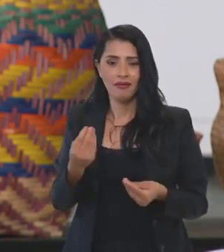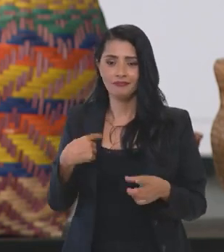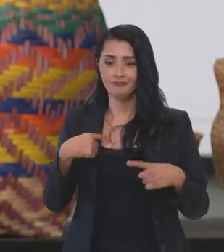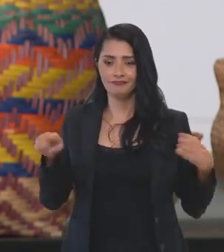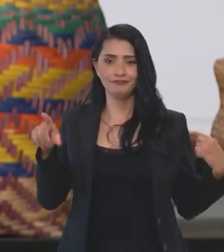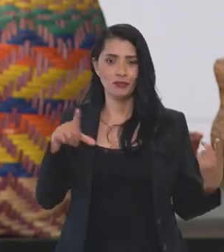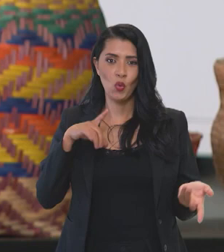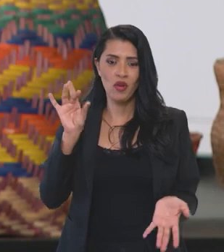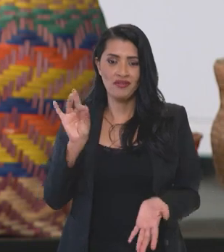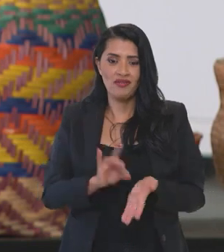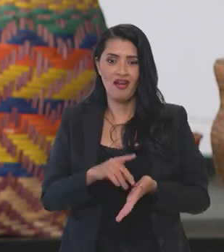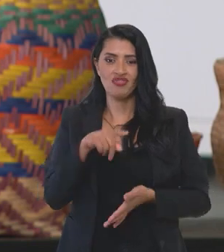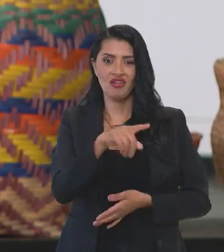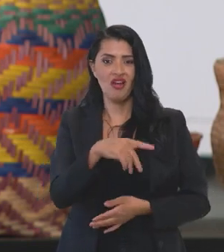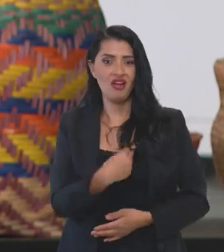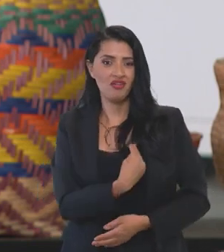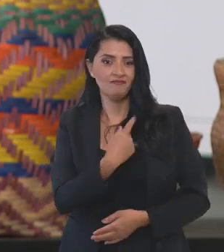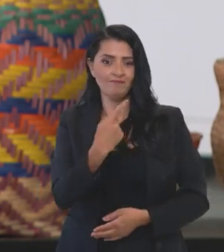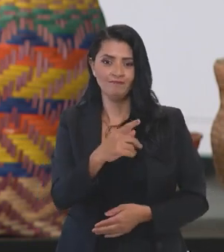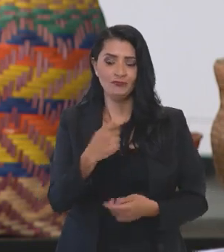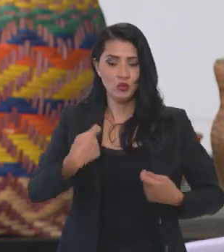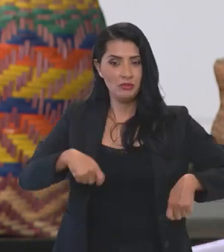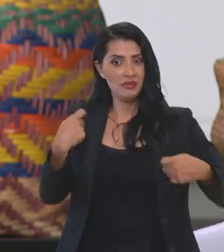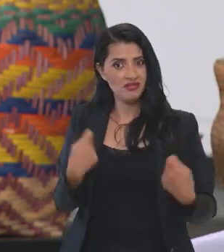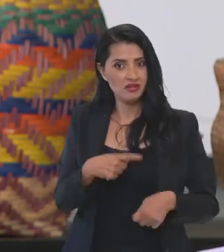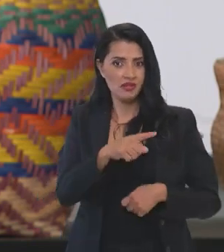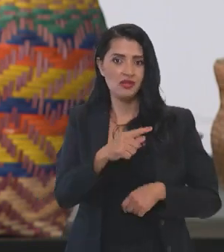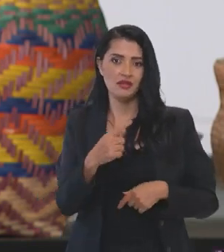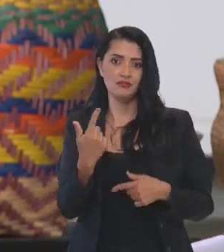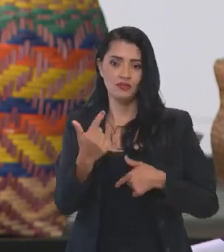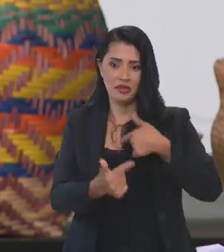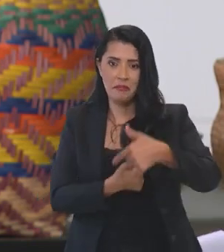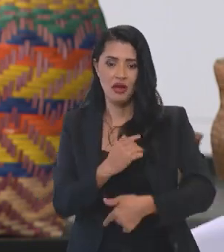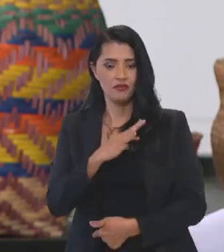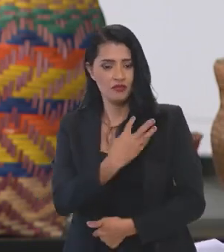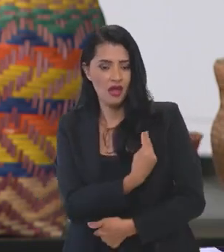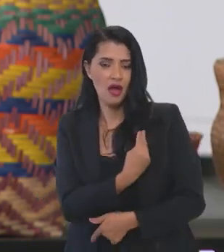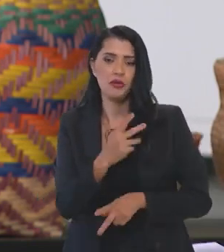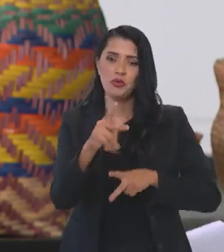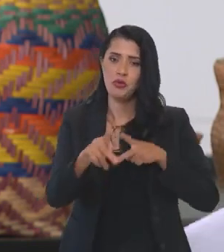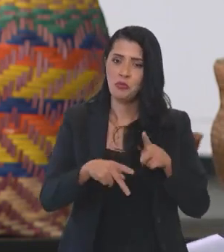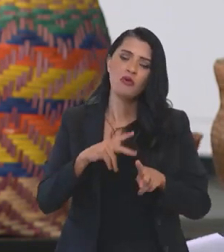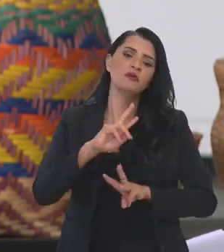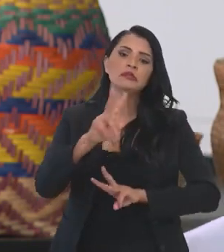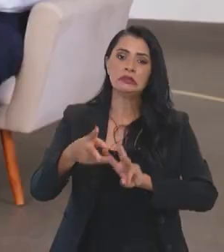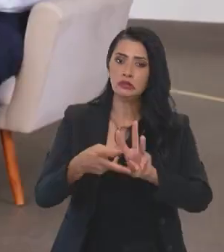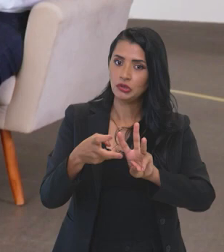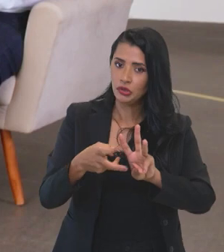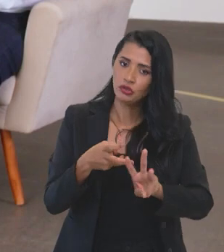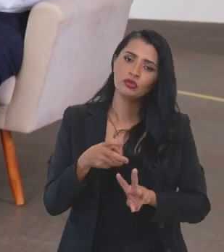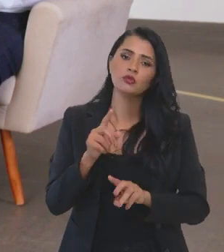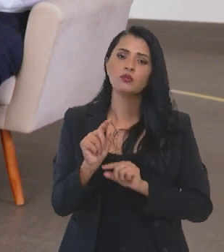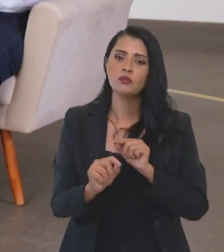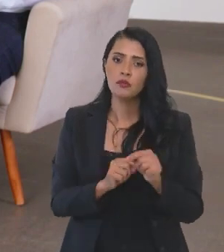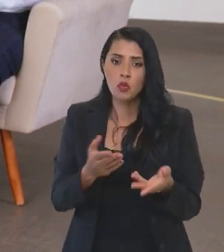incondizente com a realidade, hoje, da necessidade da atuação da FUNAI e dos povos indígenas.